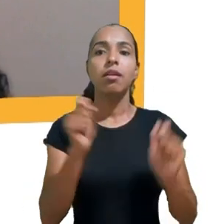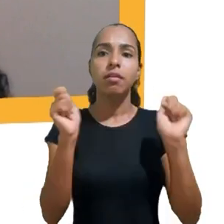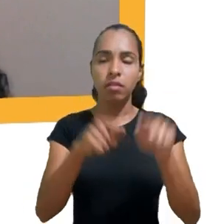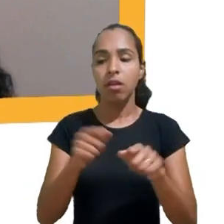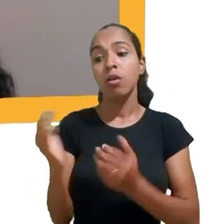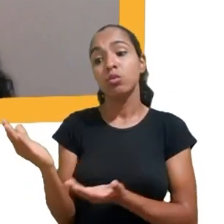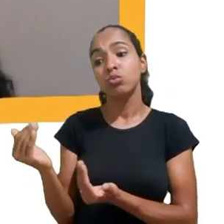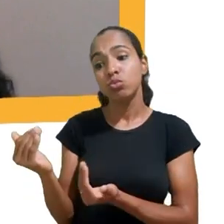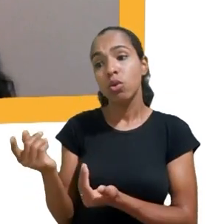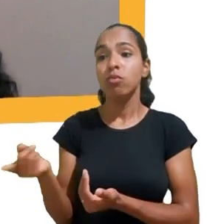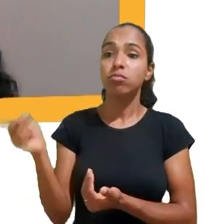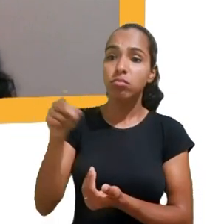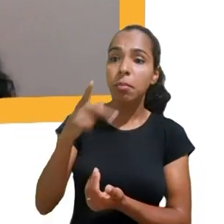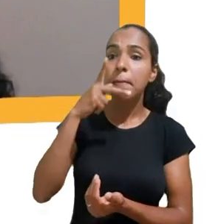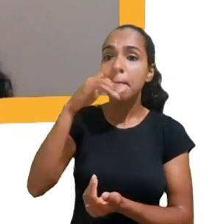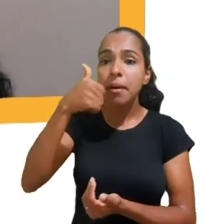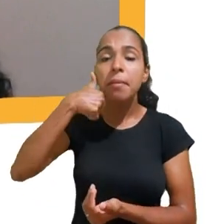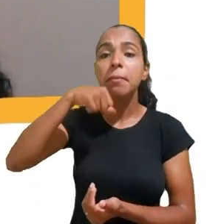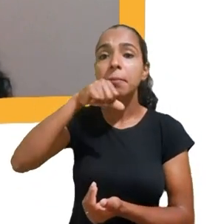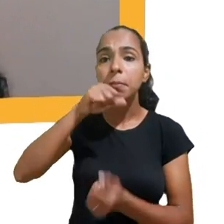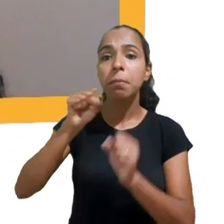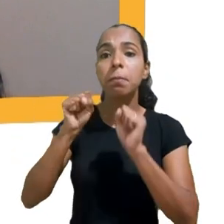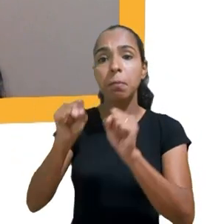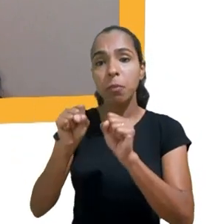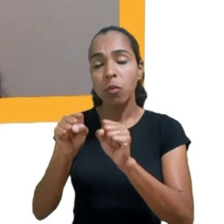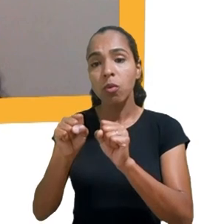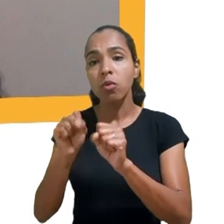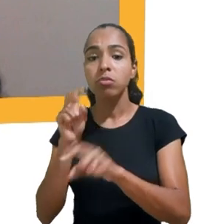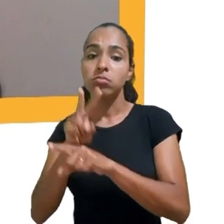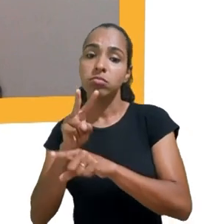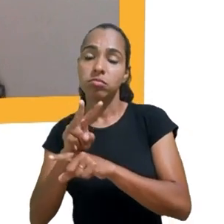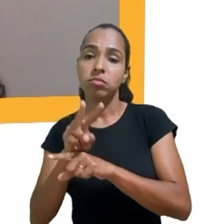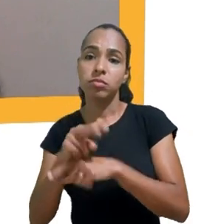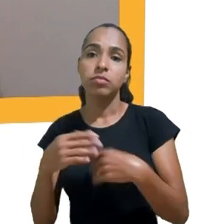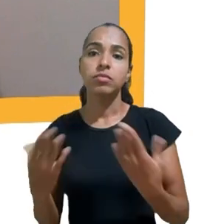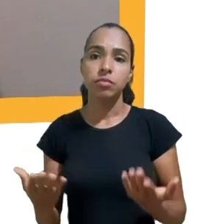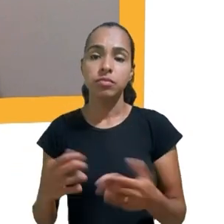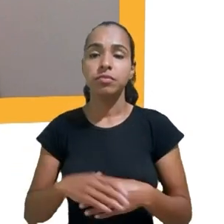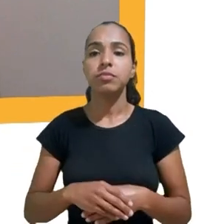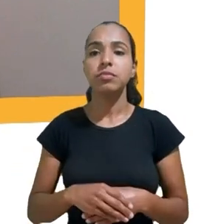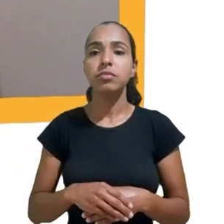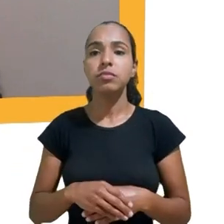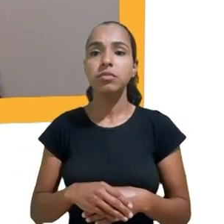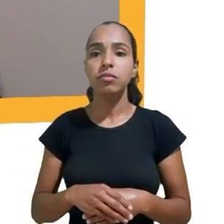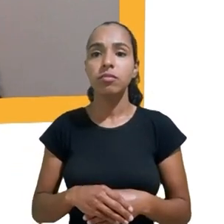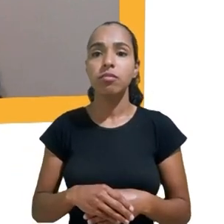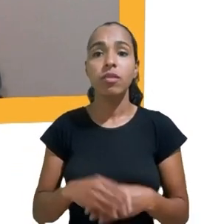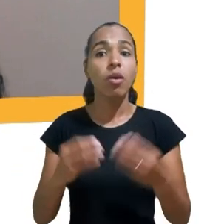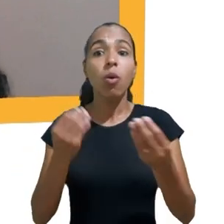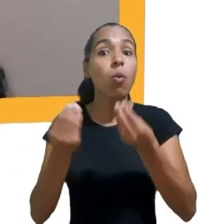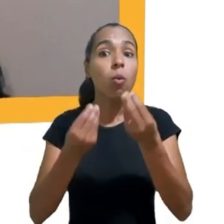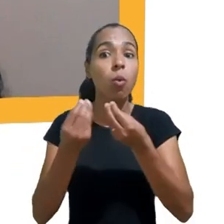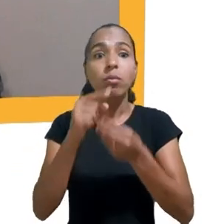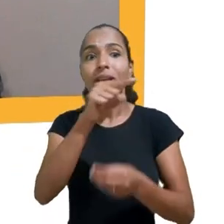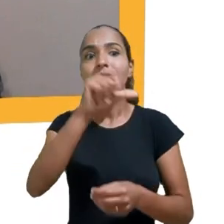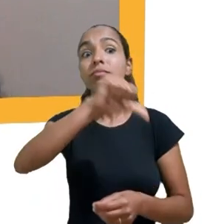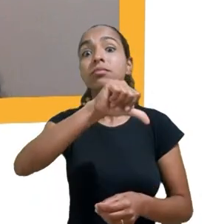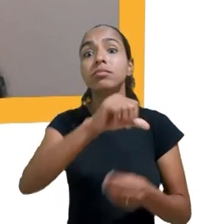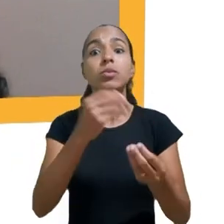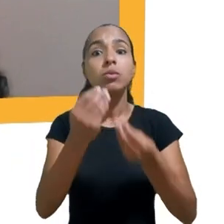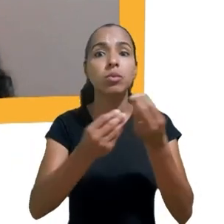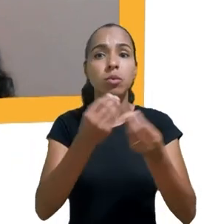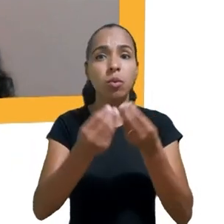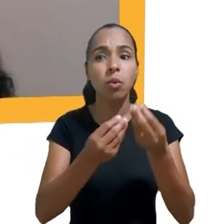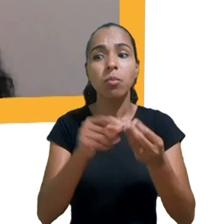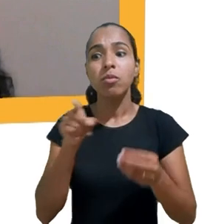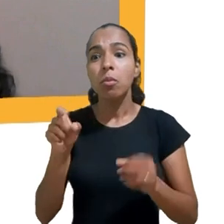pode influenciar de uma forma negativa na vida dos jovens, trazendo traumas e medos e até mesmo vergonha de si próprios. Porque dentro da